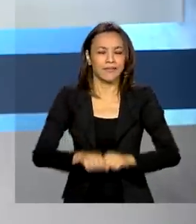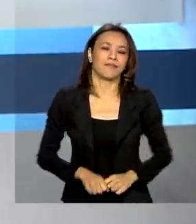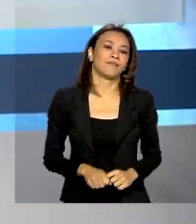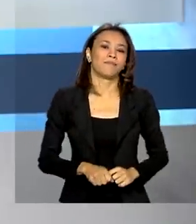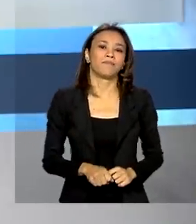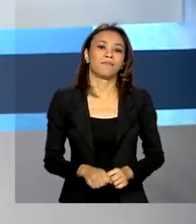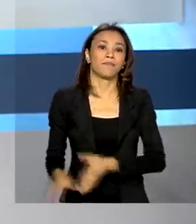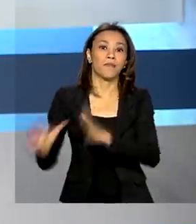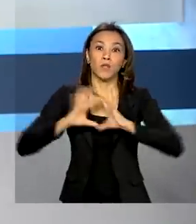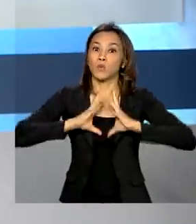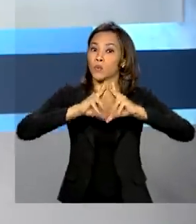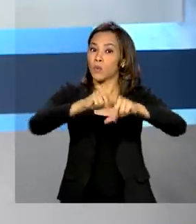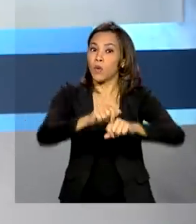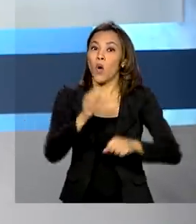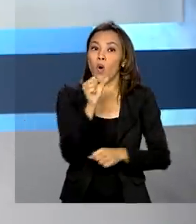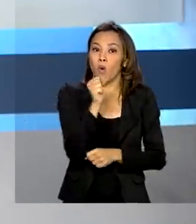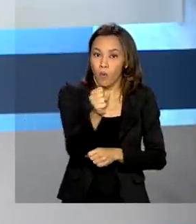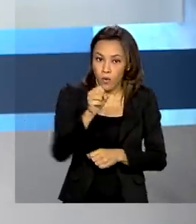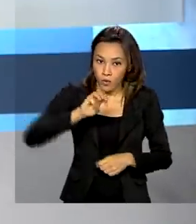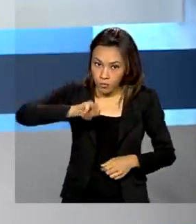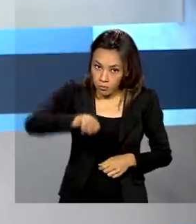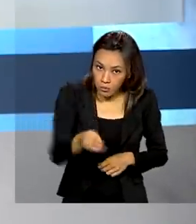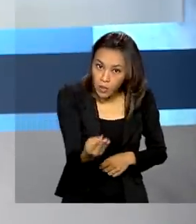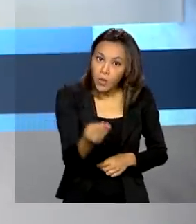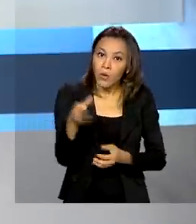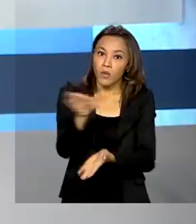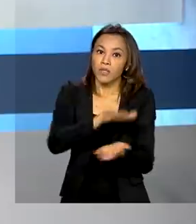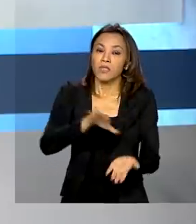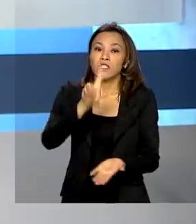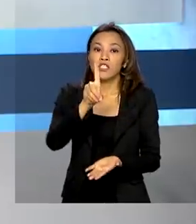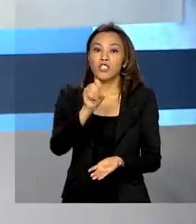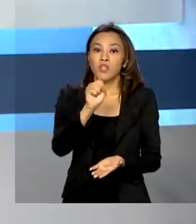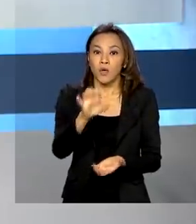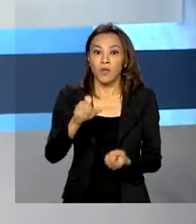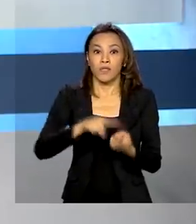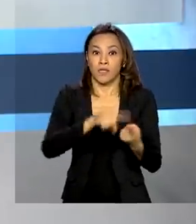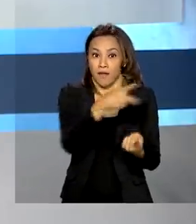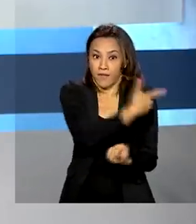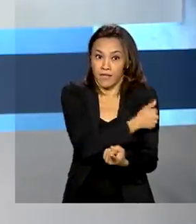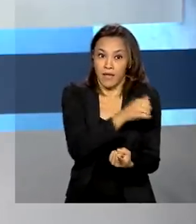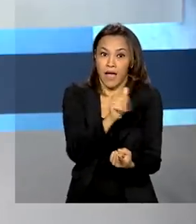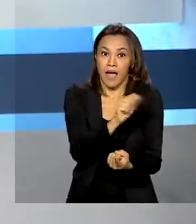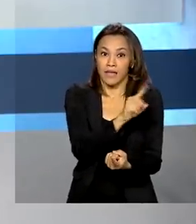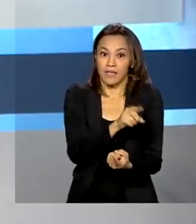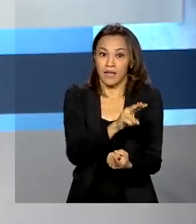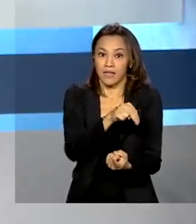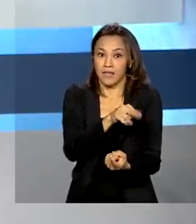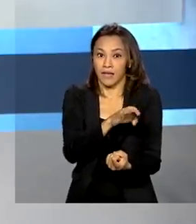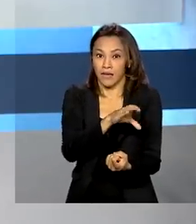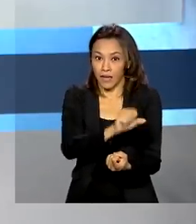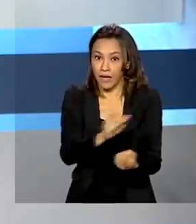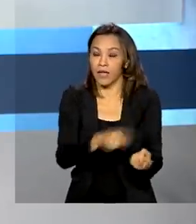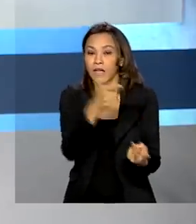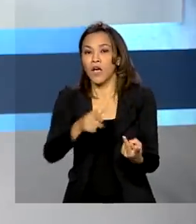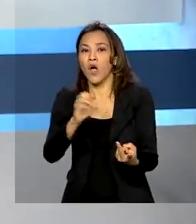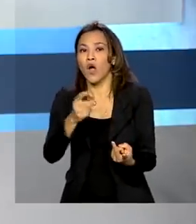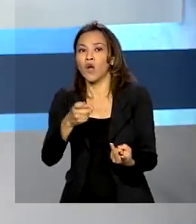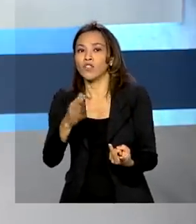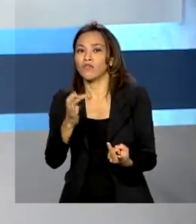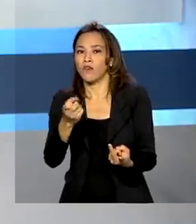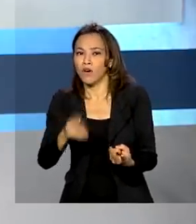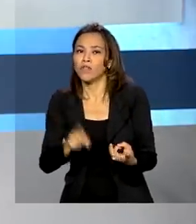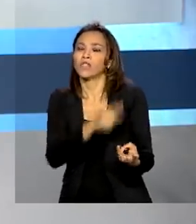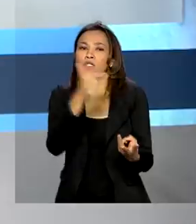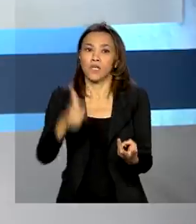Ao todo, são 8 milhões de doses das vacinas AstraZeneca-Oxford e Coronavac-Sinovac distribuídas aos estados.